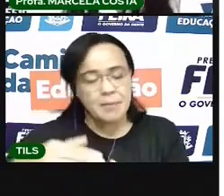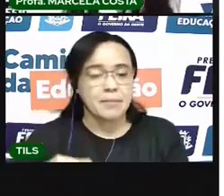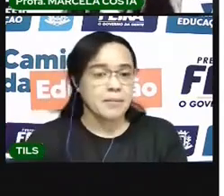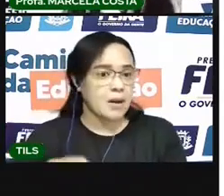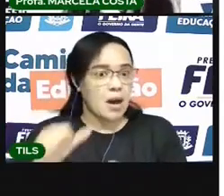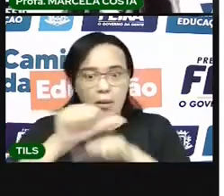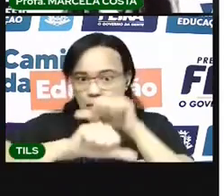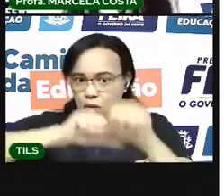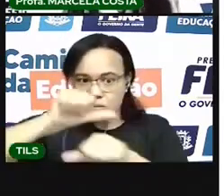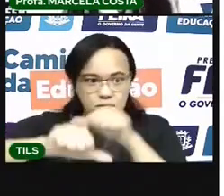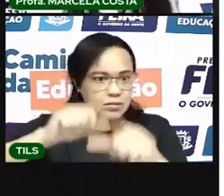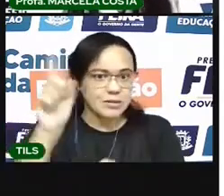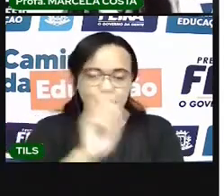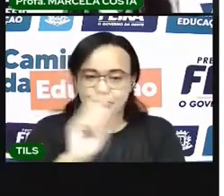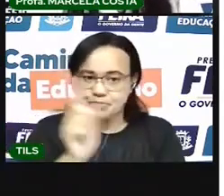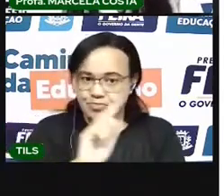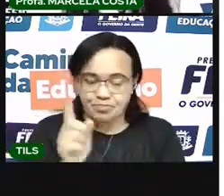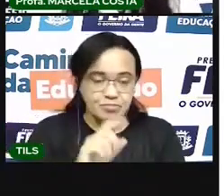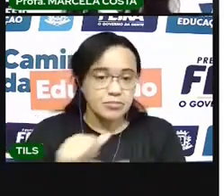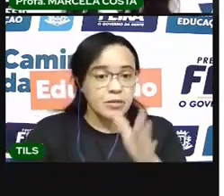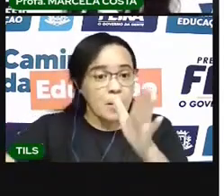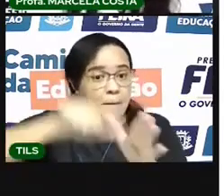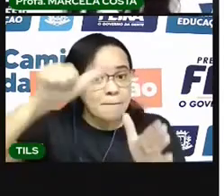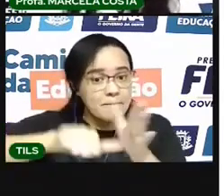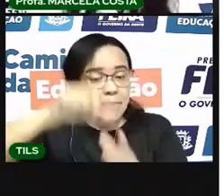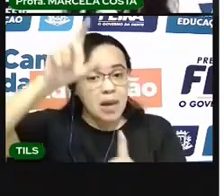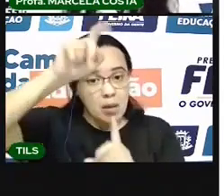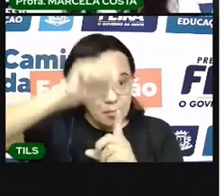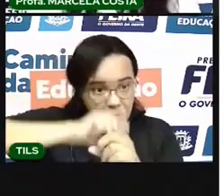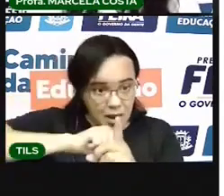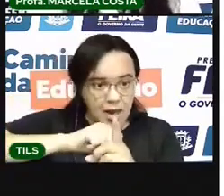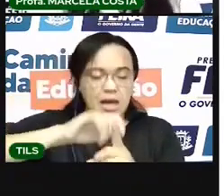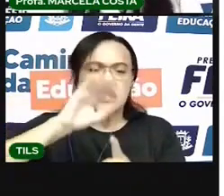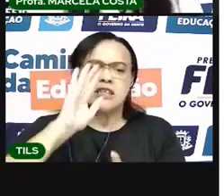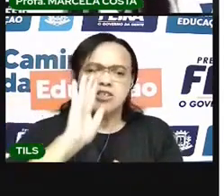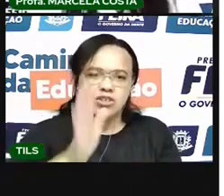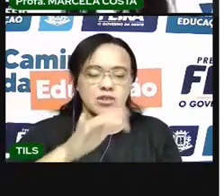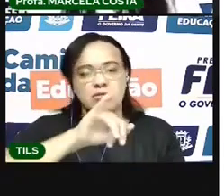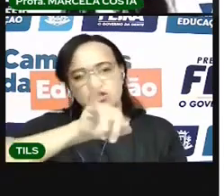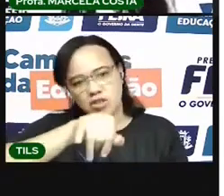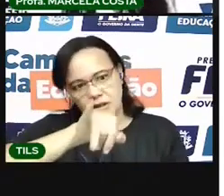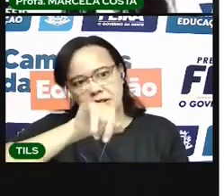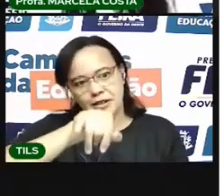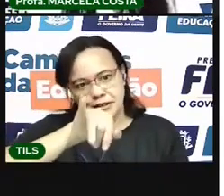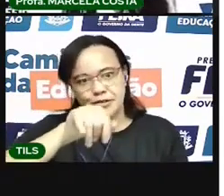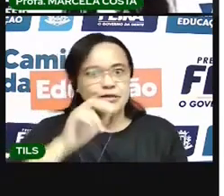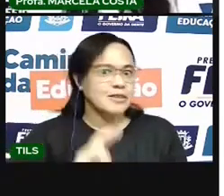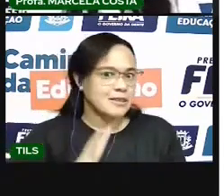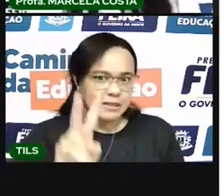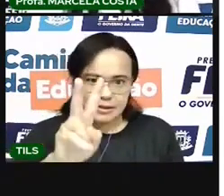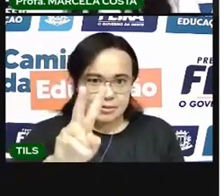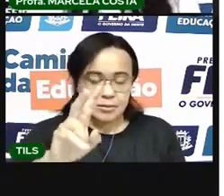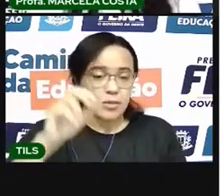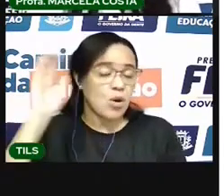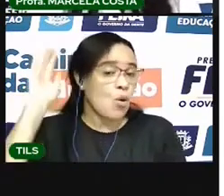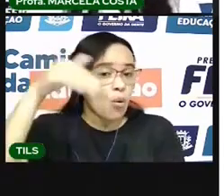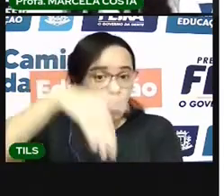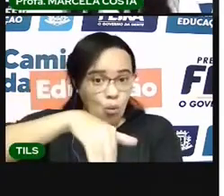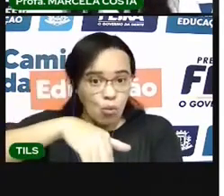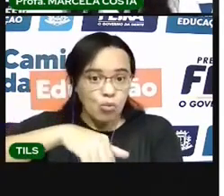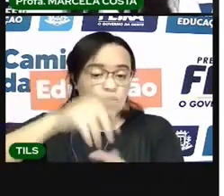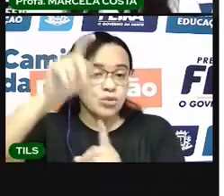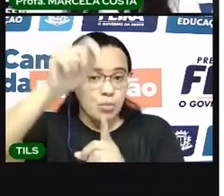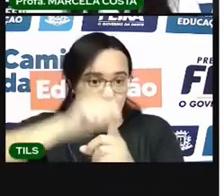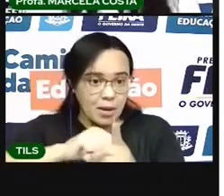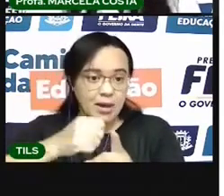sempre vai ser janeiro. O último mês do ano sempre vai ser dezembro. Porque tem uma